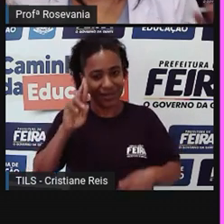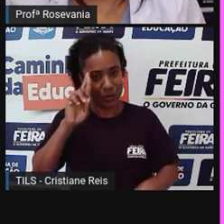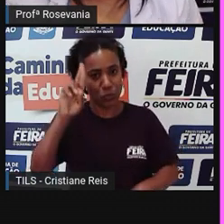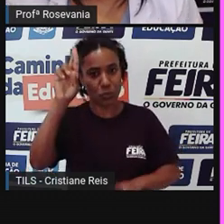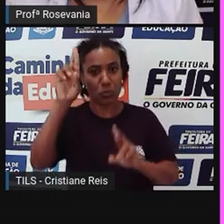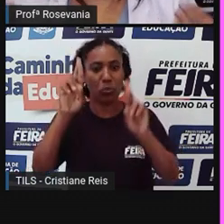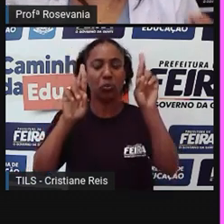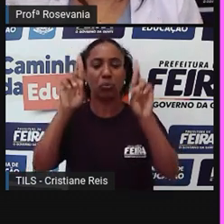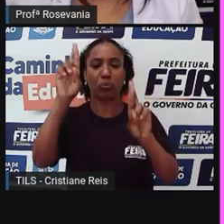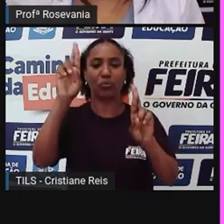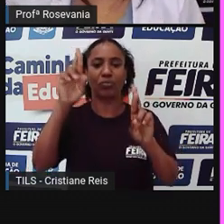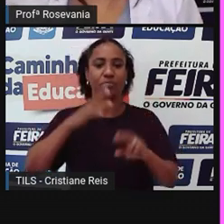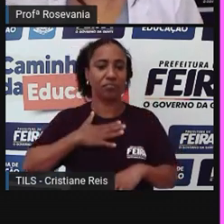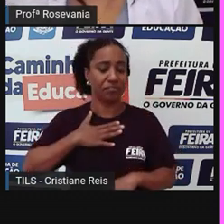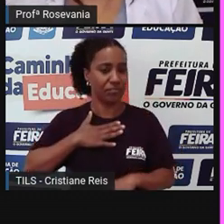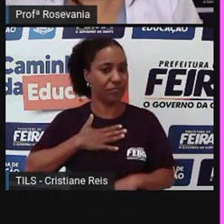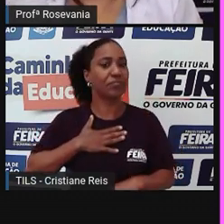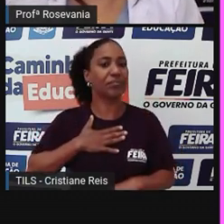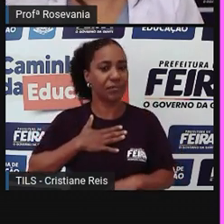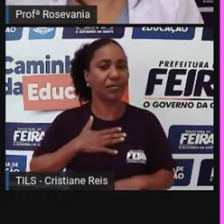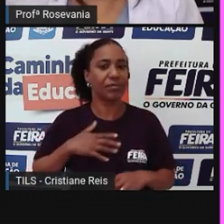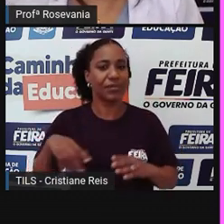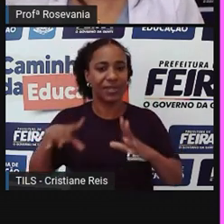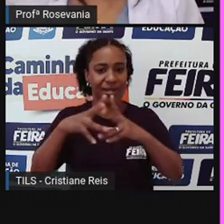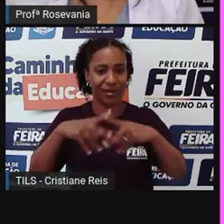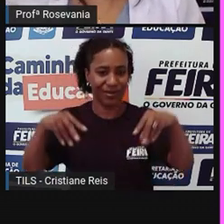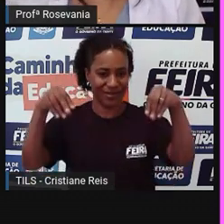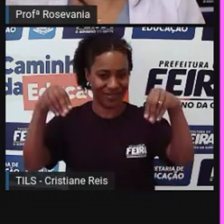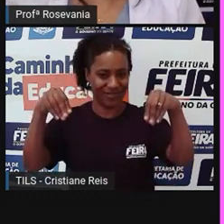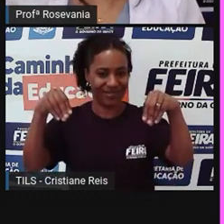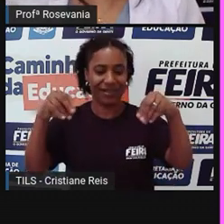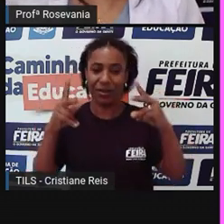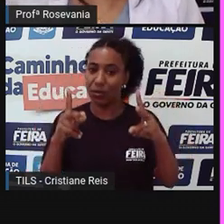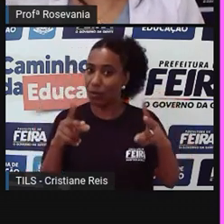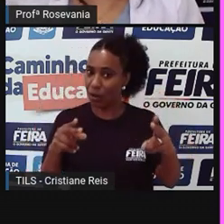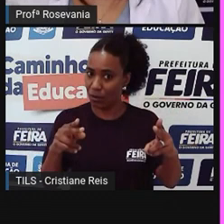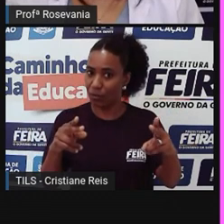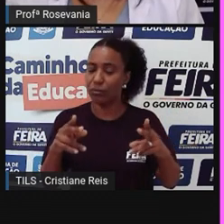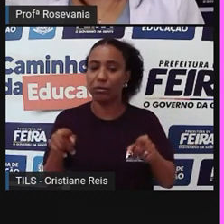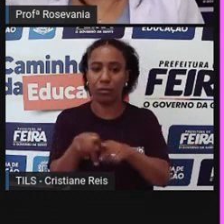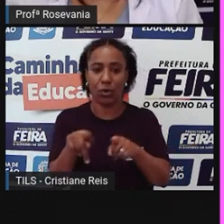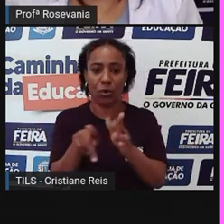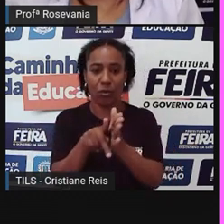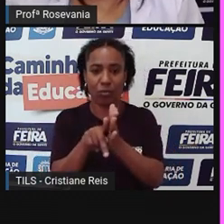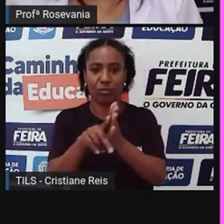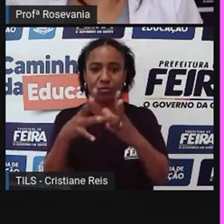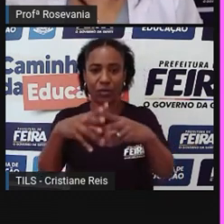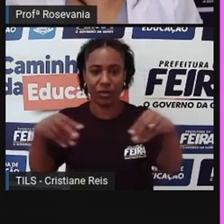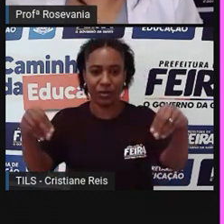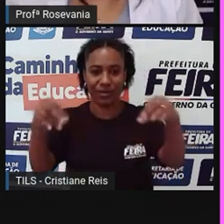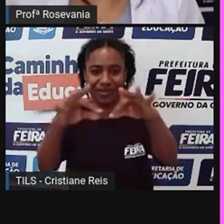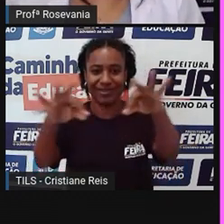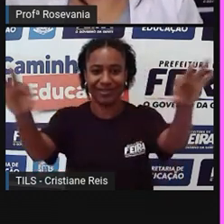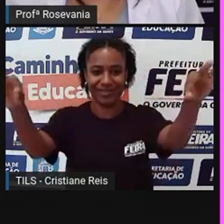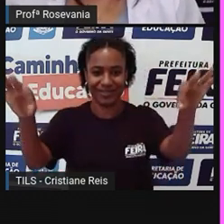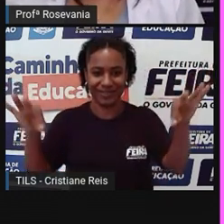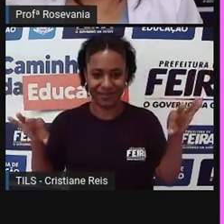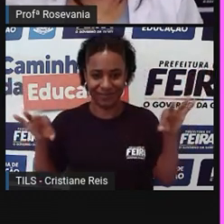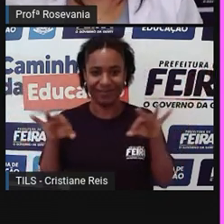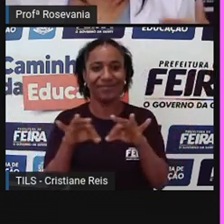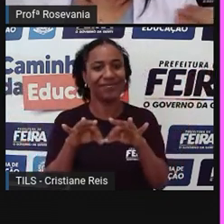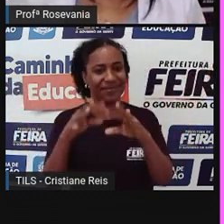sobre aquele espaço, nós também chamamos de território, né. Então, vamos lá. Agora, entendidinho o que é